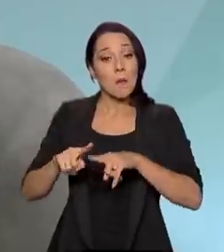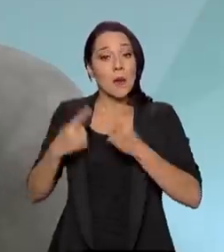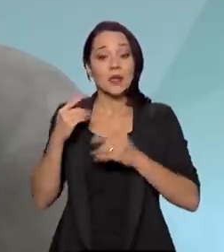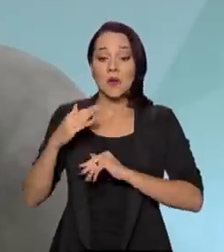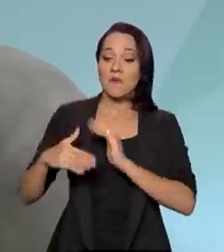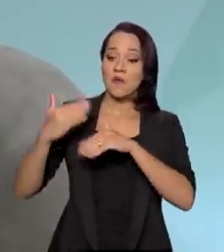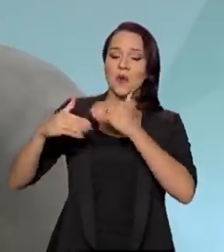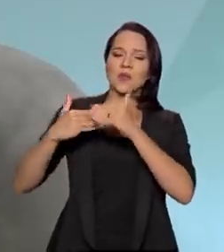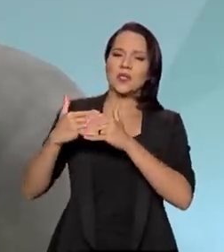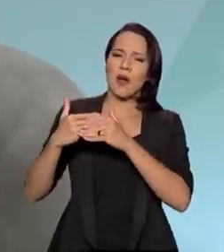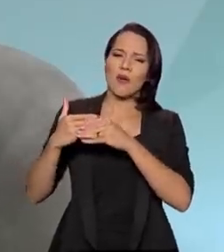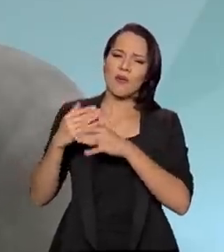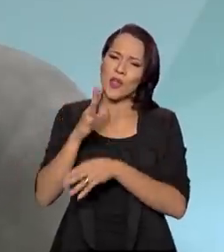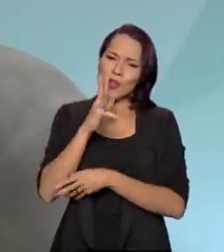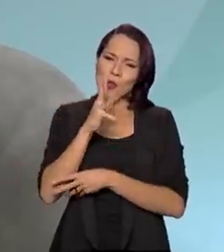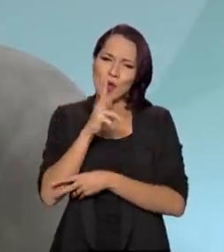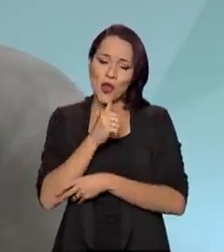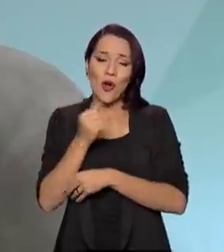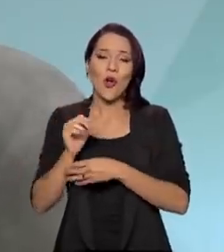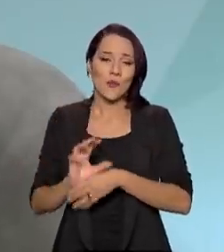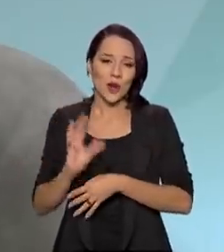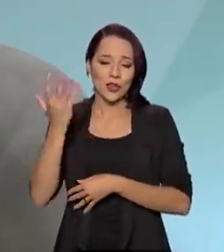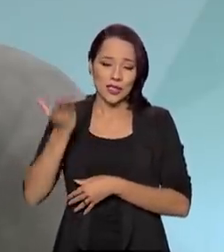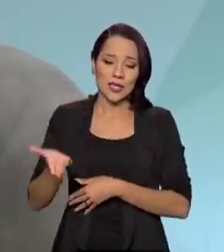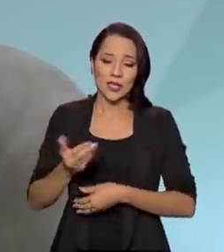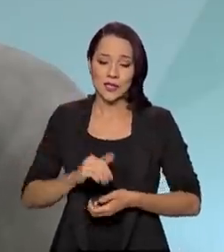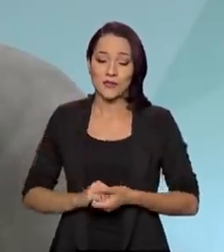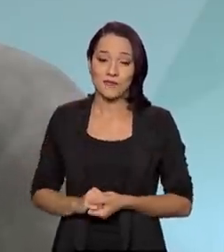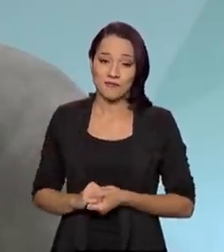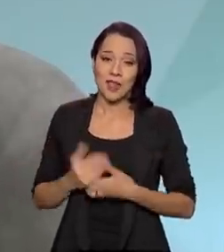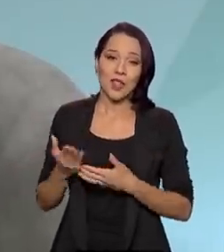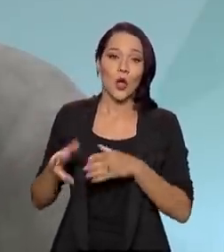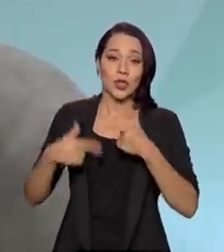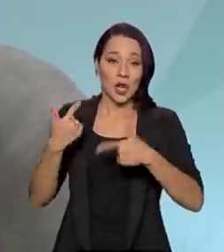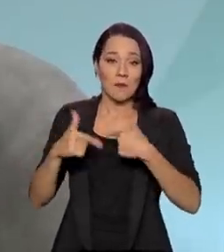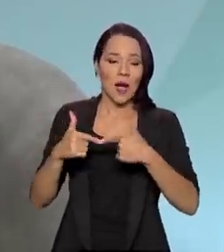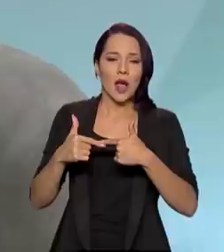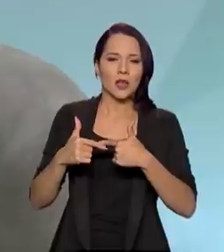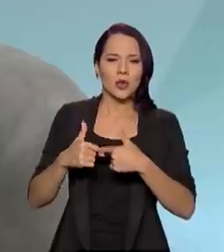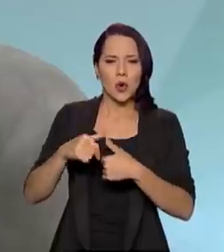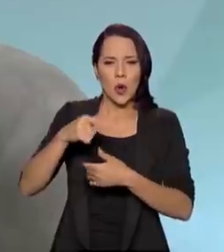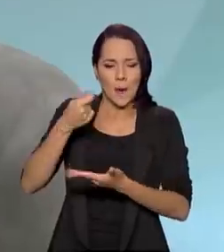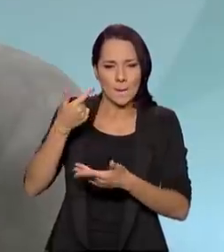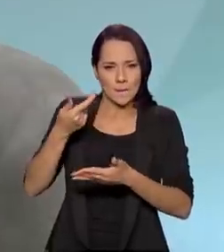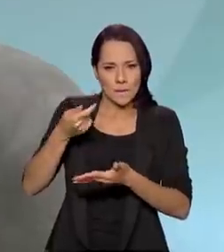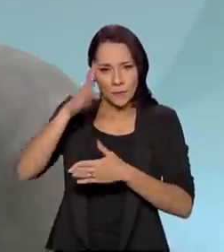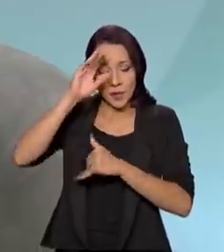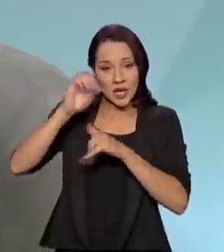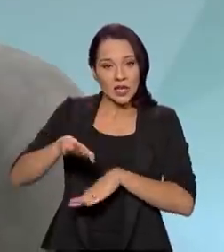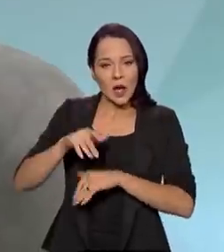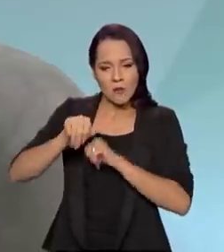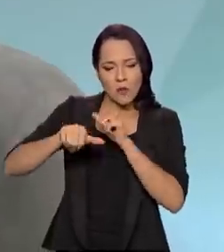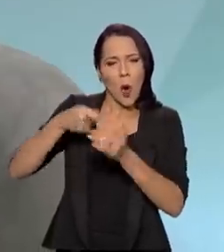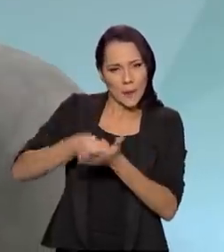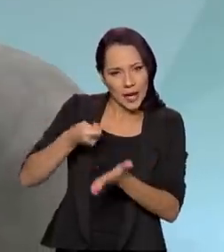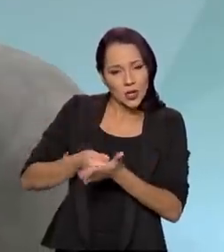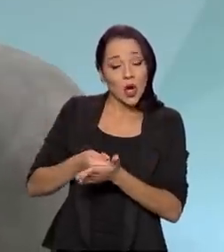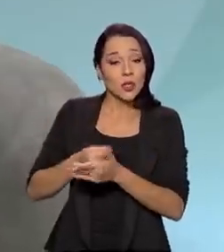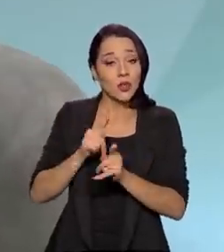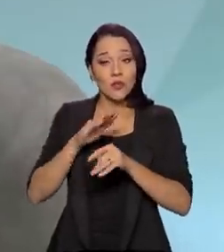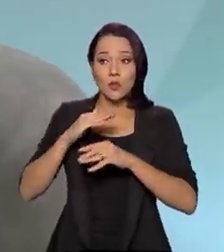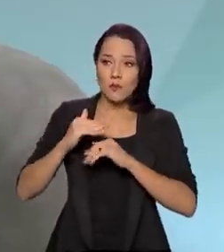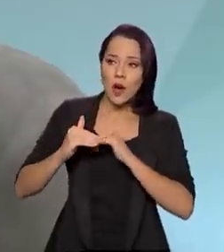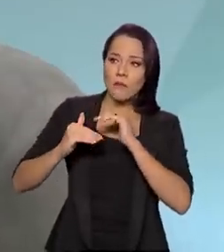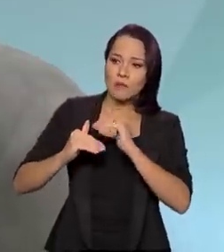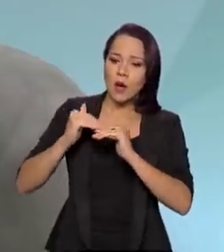evolução longa, para que acontecesse isso, para o serviço militar virar obrigatório. Isso tudo foram evoluções que